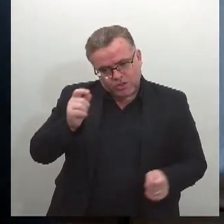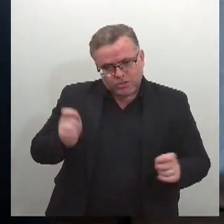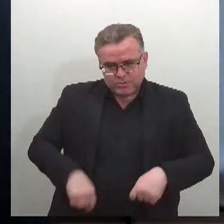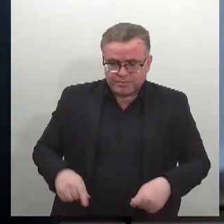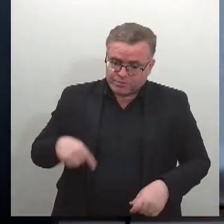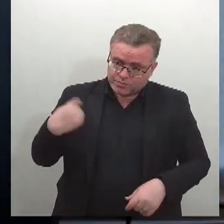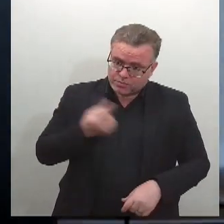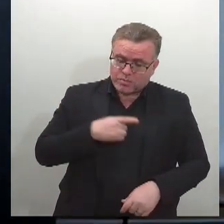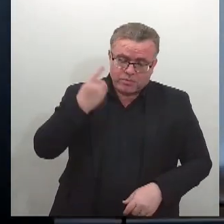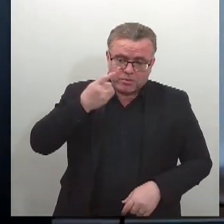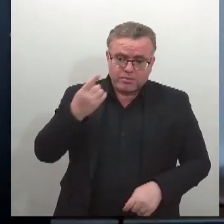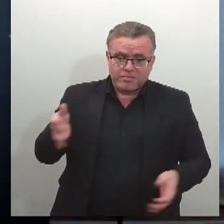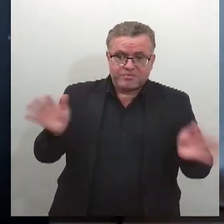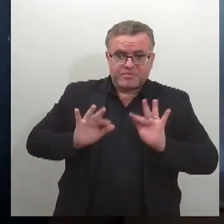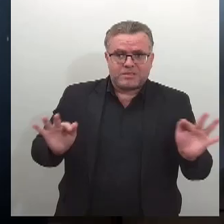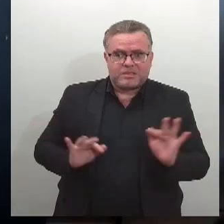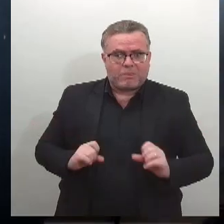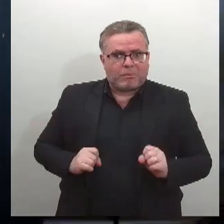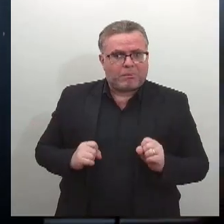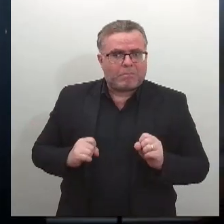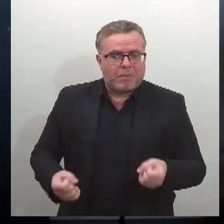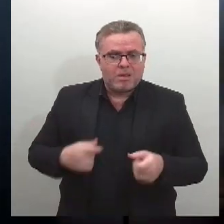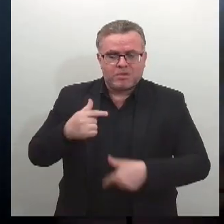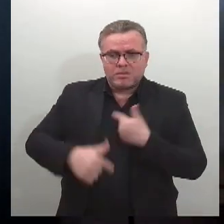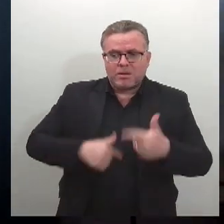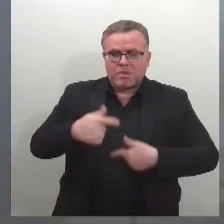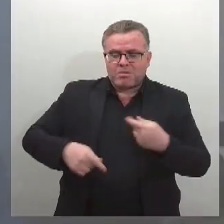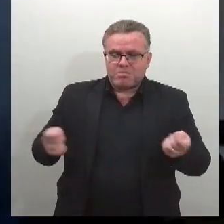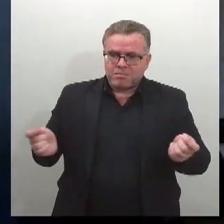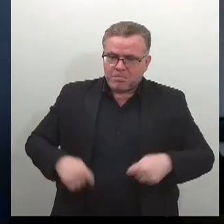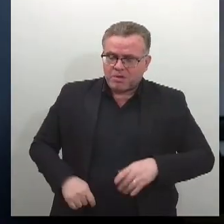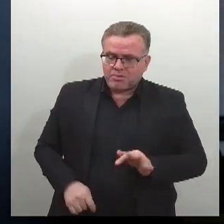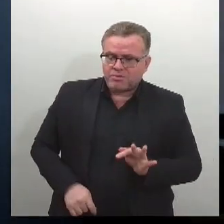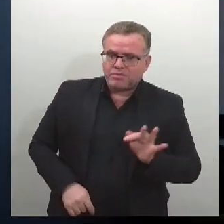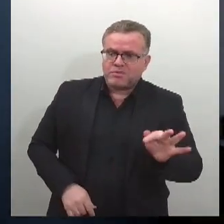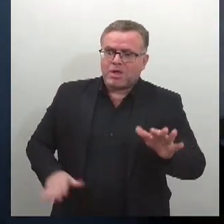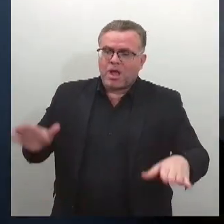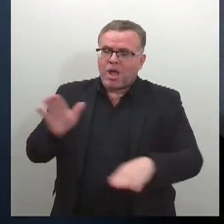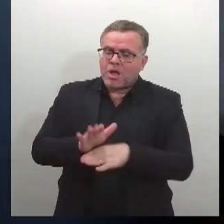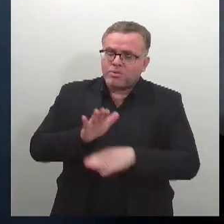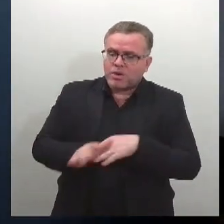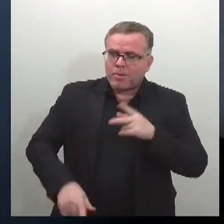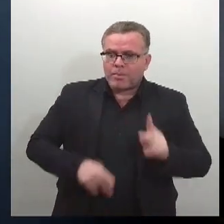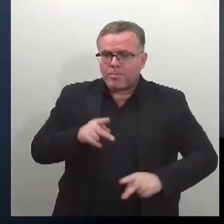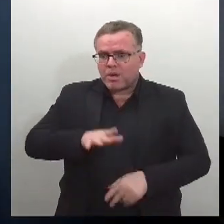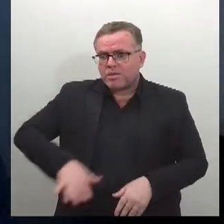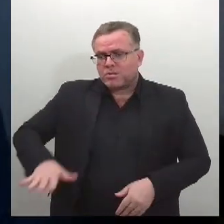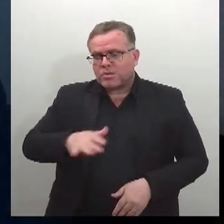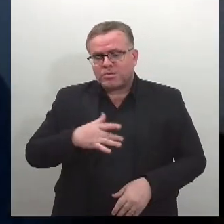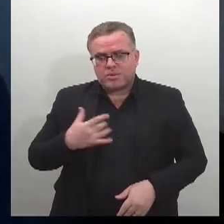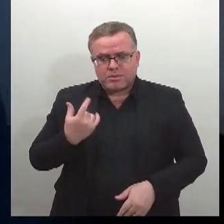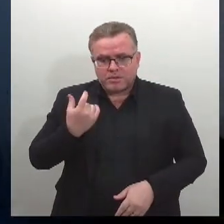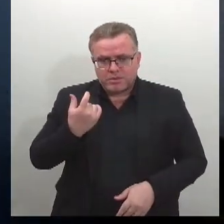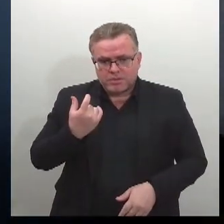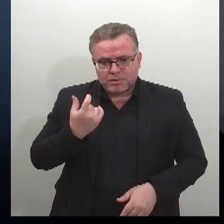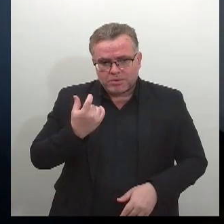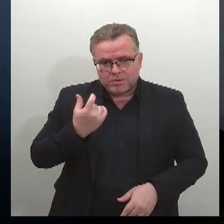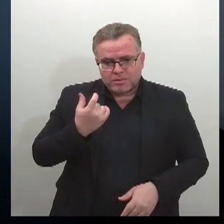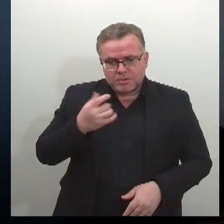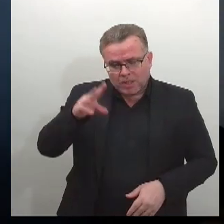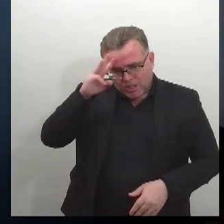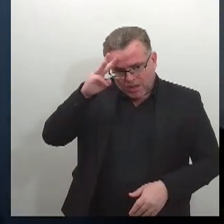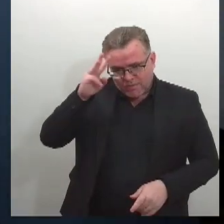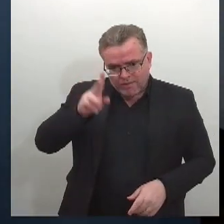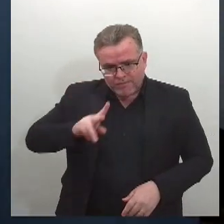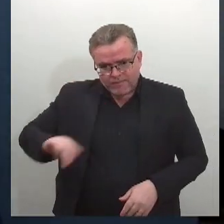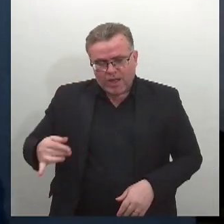tanto empenho, tanto trabalho para que venha ajudar a nossa população. Terça-feira teremos alguns projetos também, o governador ficou devido hoje ainda,